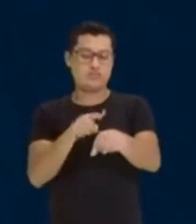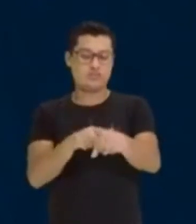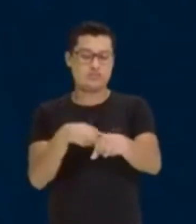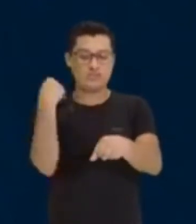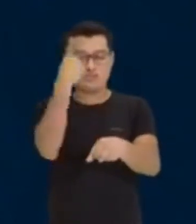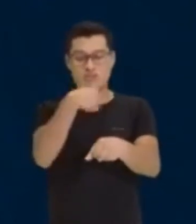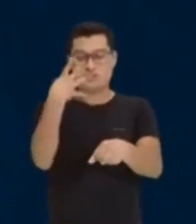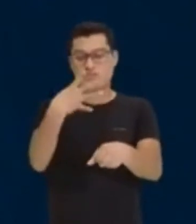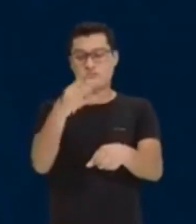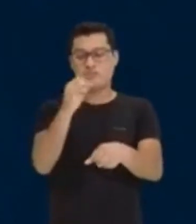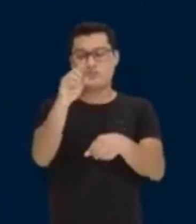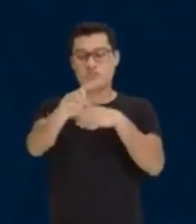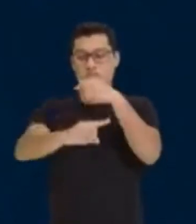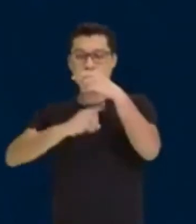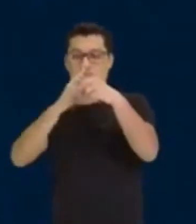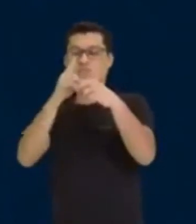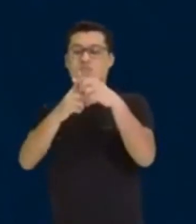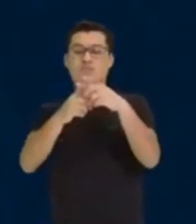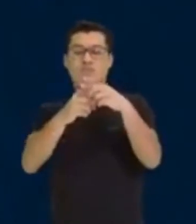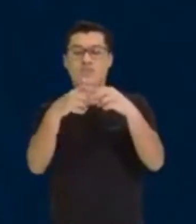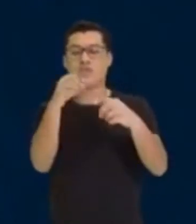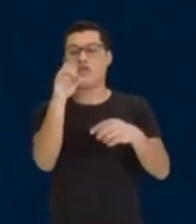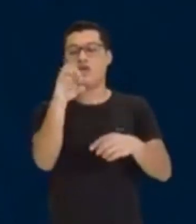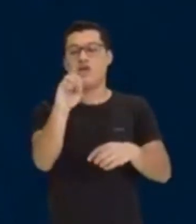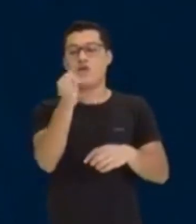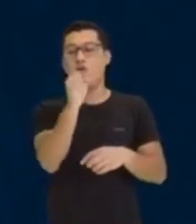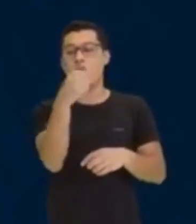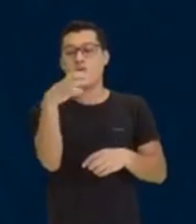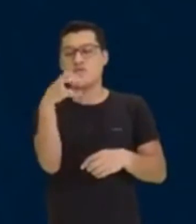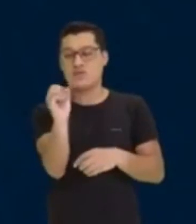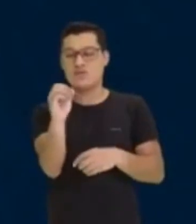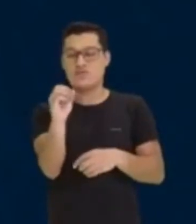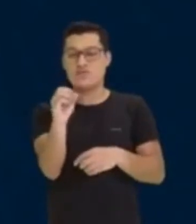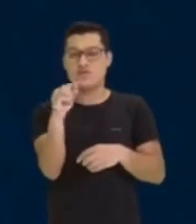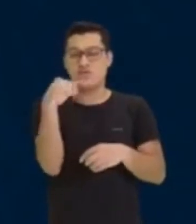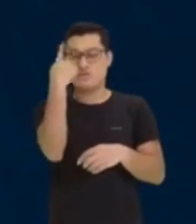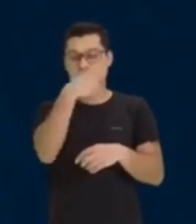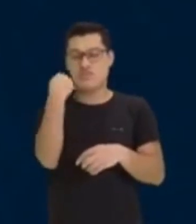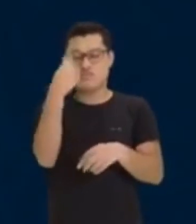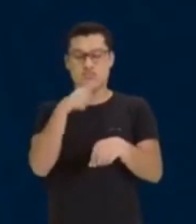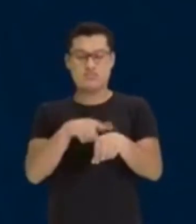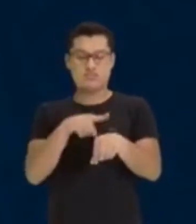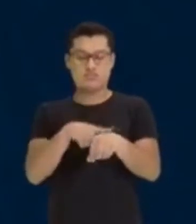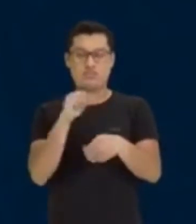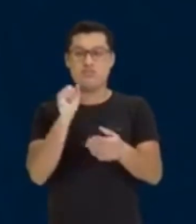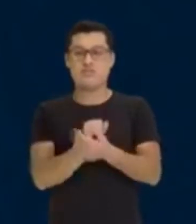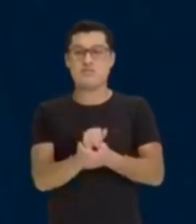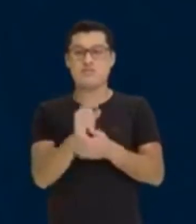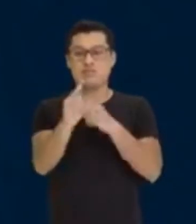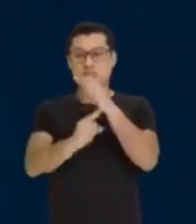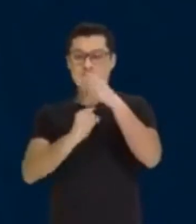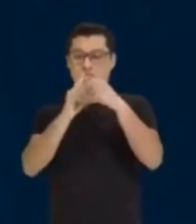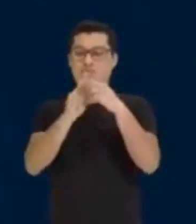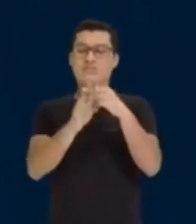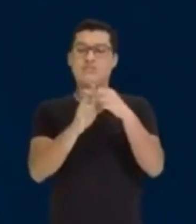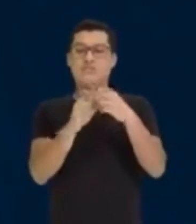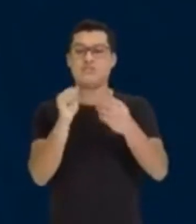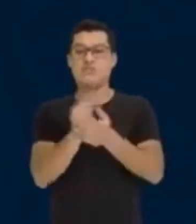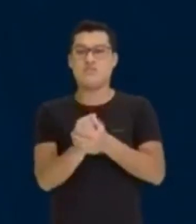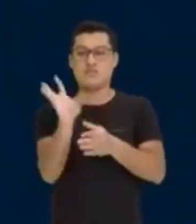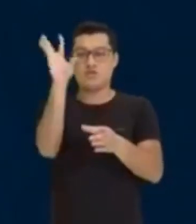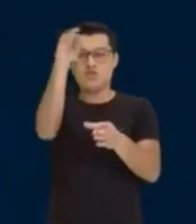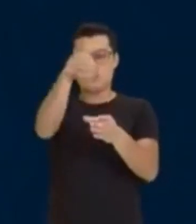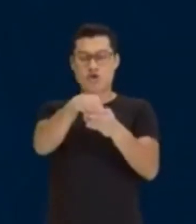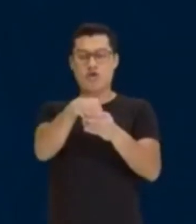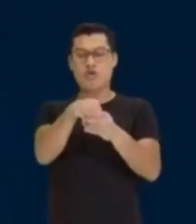vai dobrar também para 80. A distância aumentou e, consequentemente, vou até colocar aqui